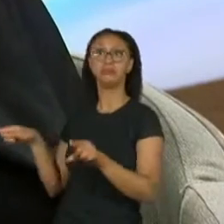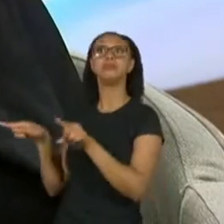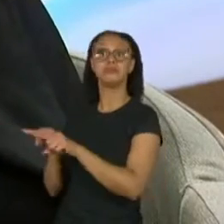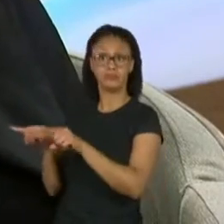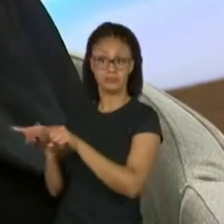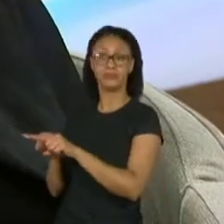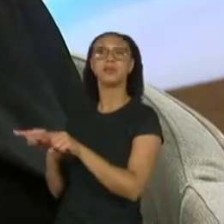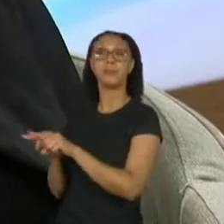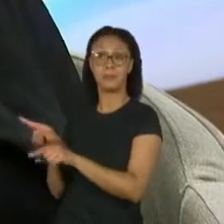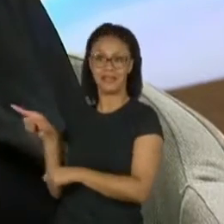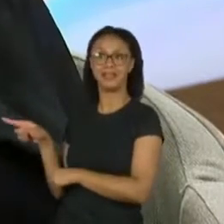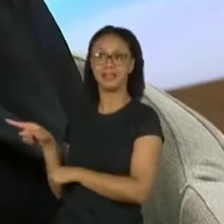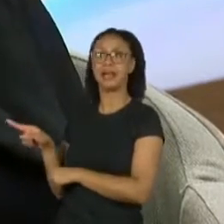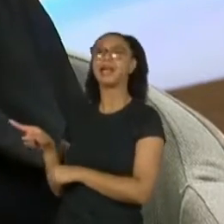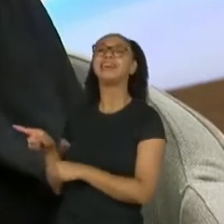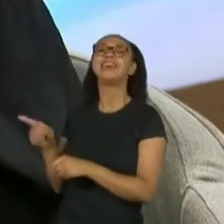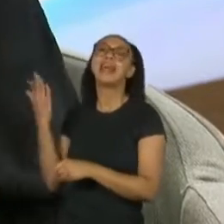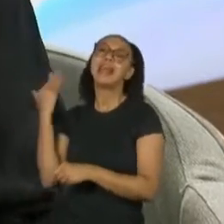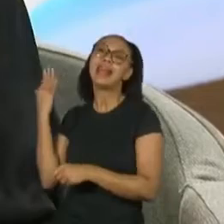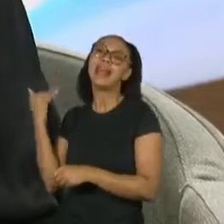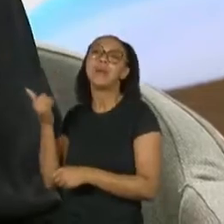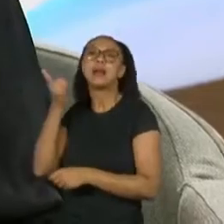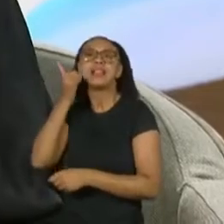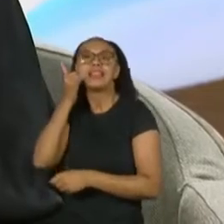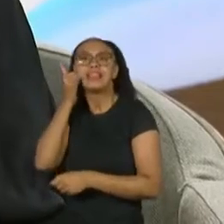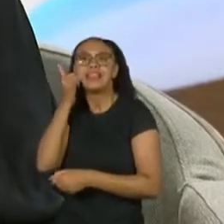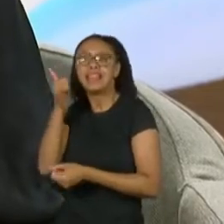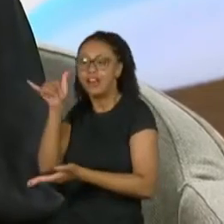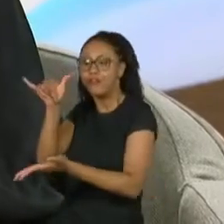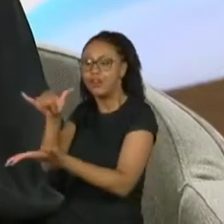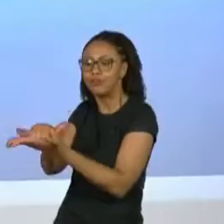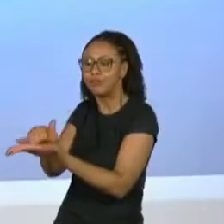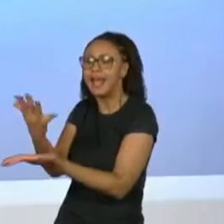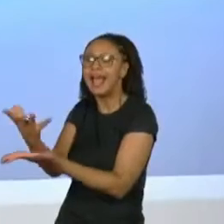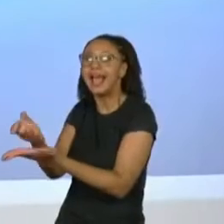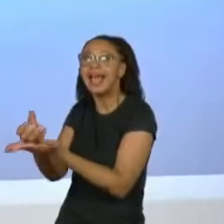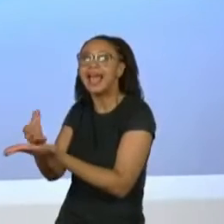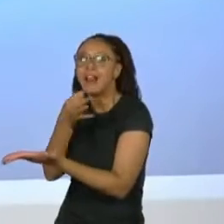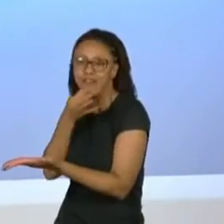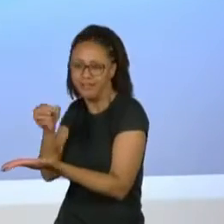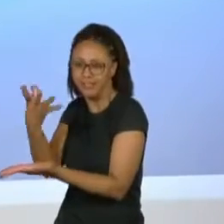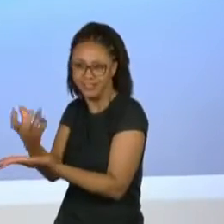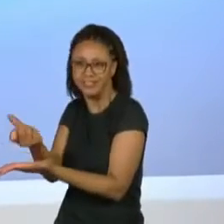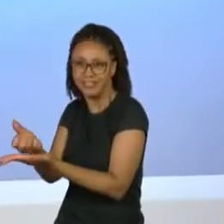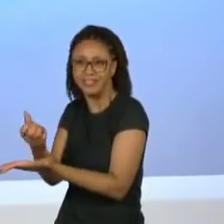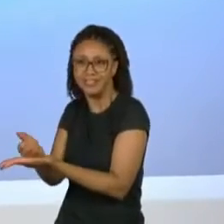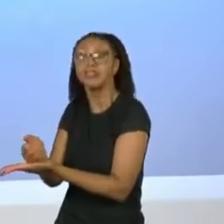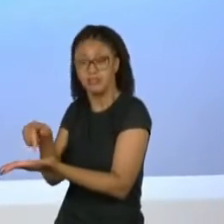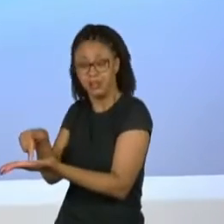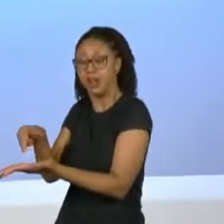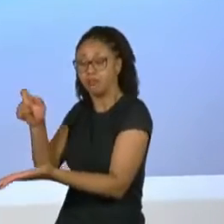na secretária eletrônica dele. Não sei como é que eles descobriam o telefone dele. Em 84, fora dos